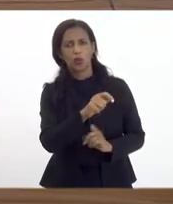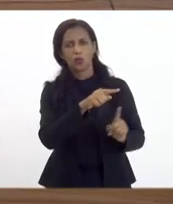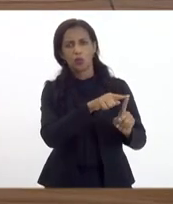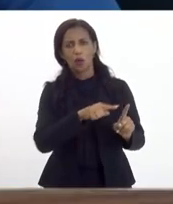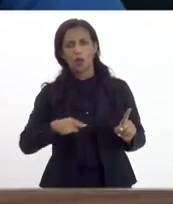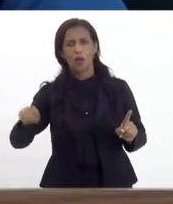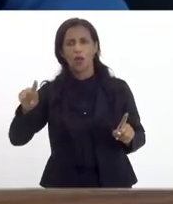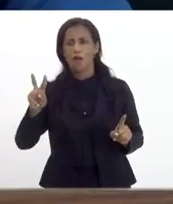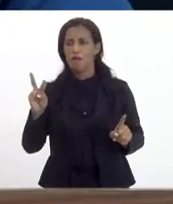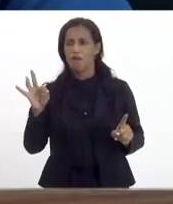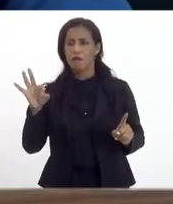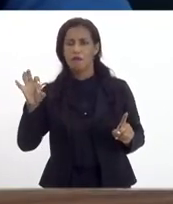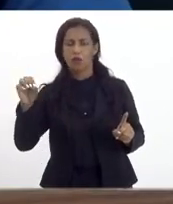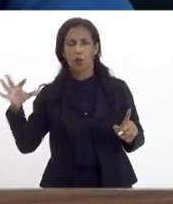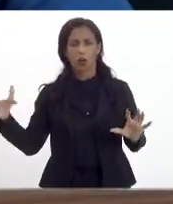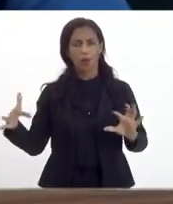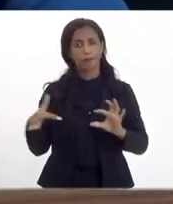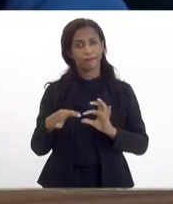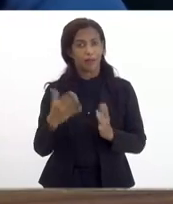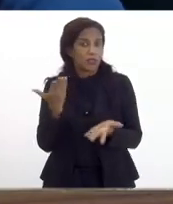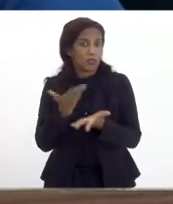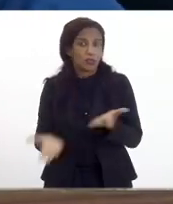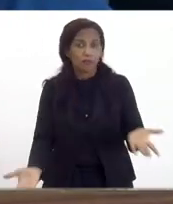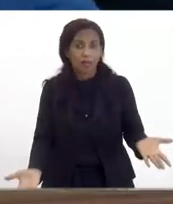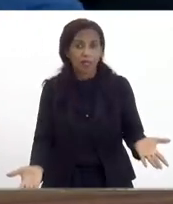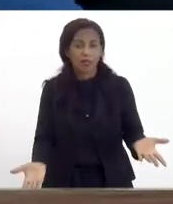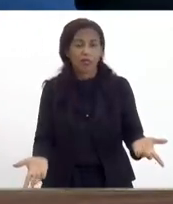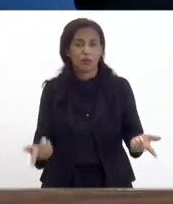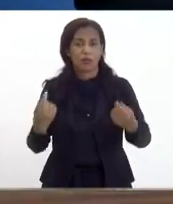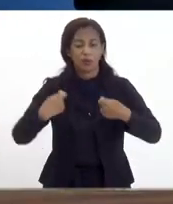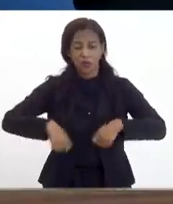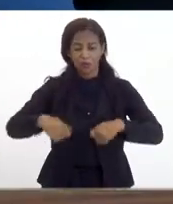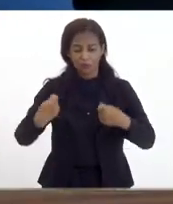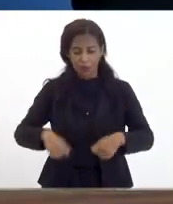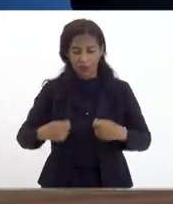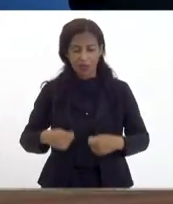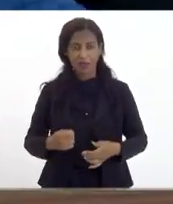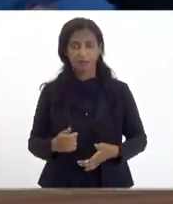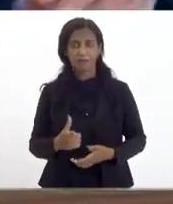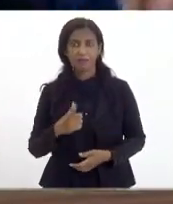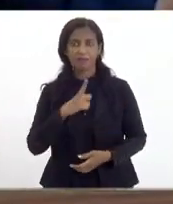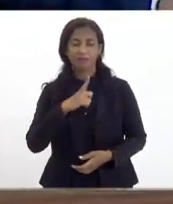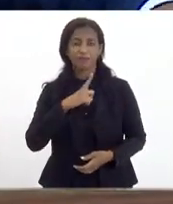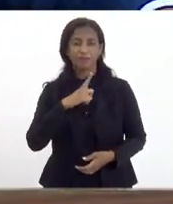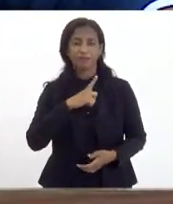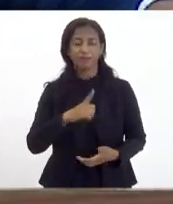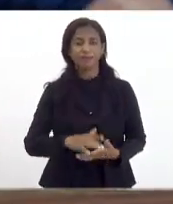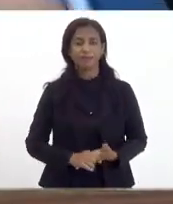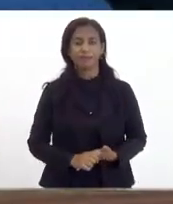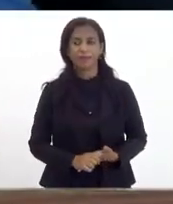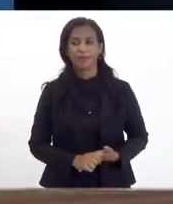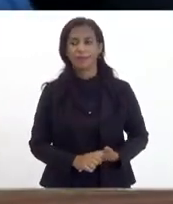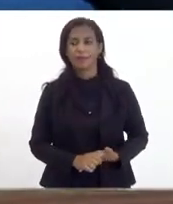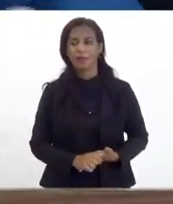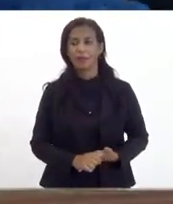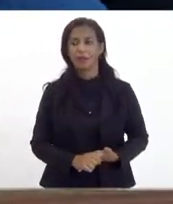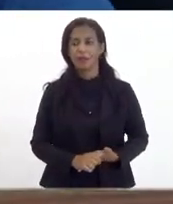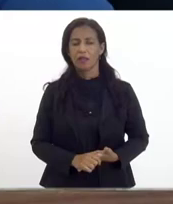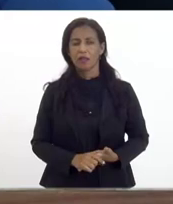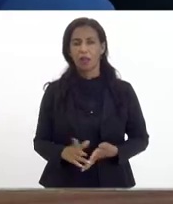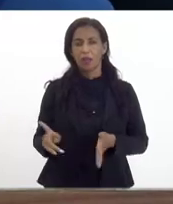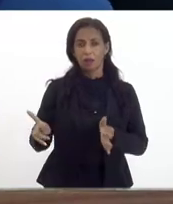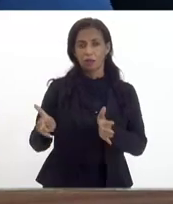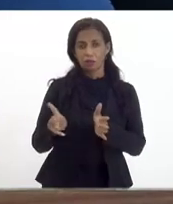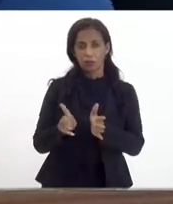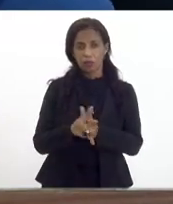mas a gente perde e que a gente precisa é ter por conta